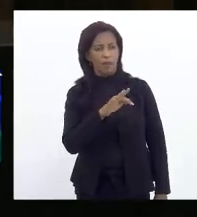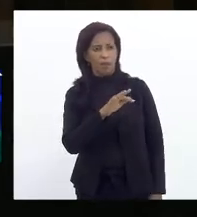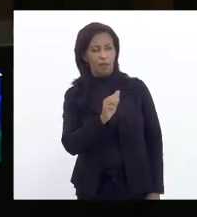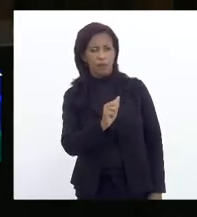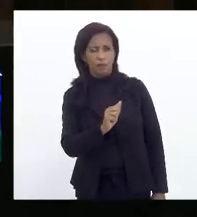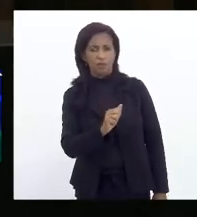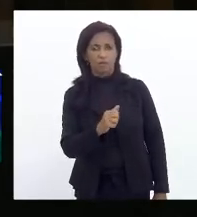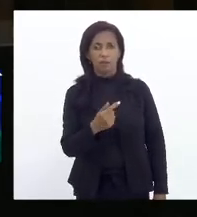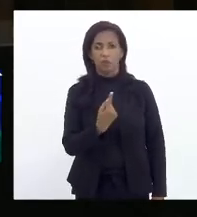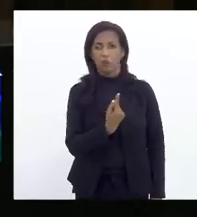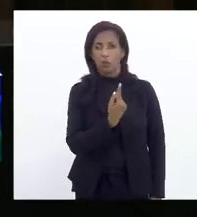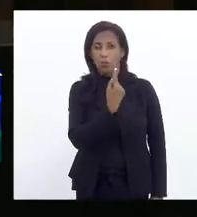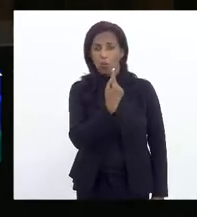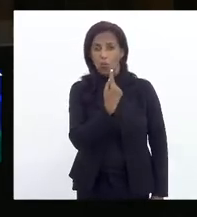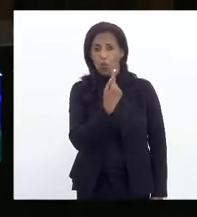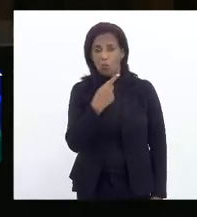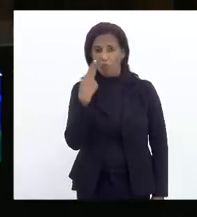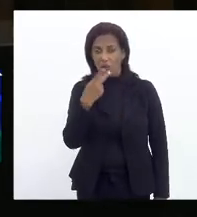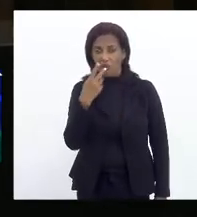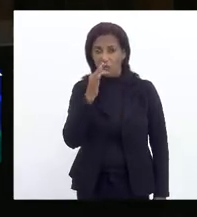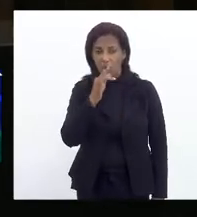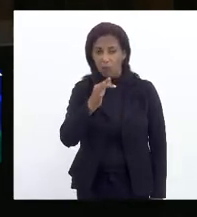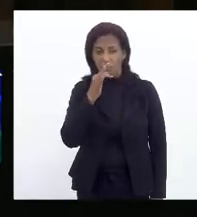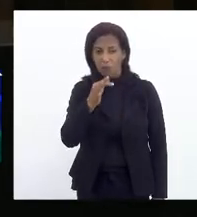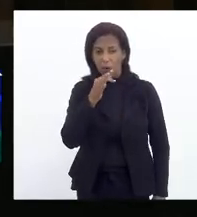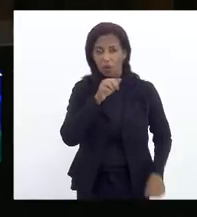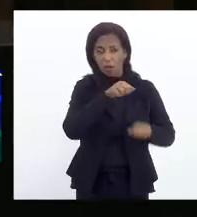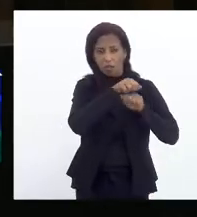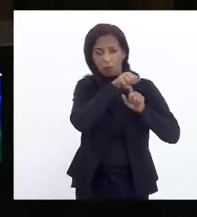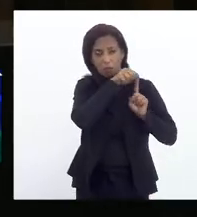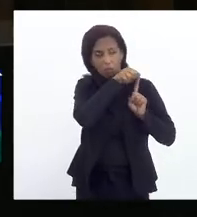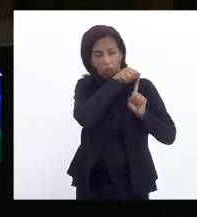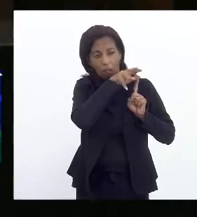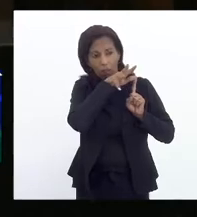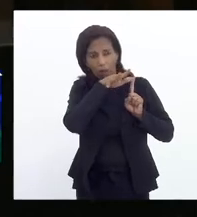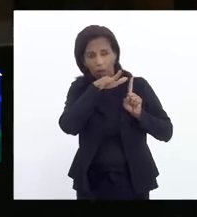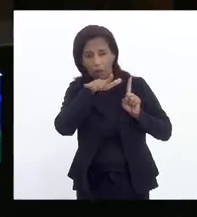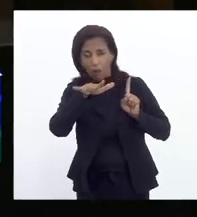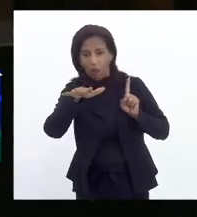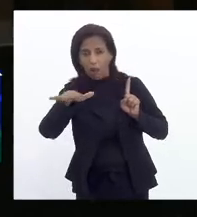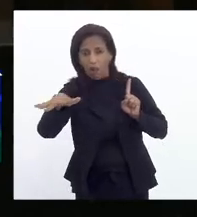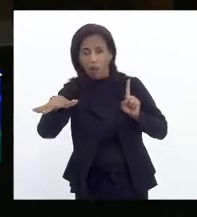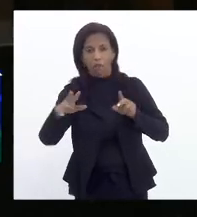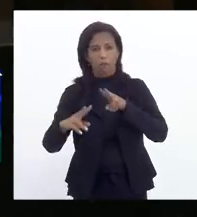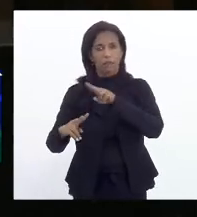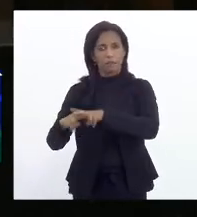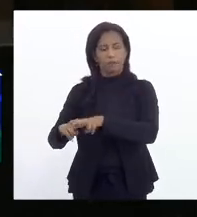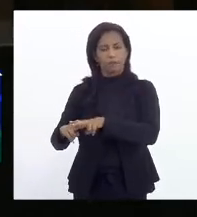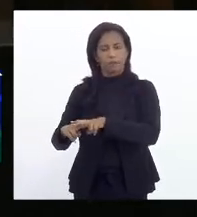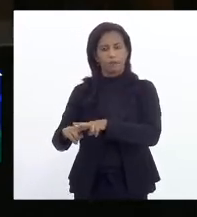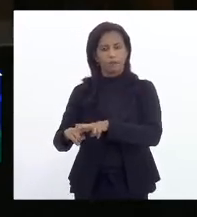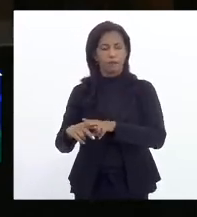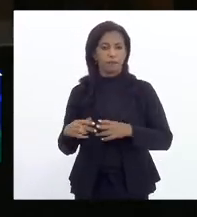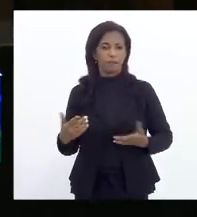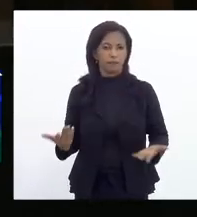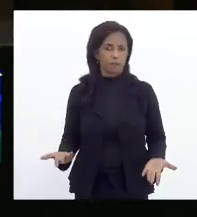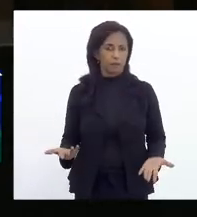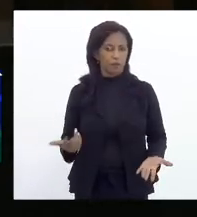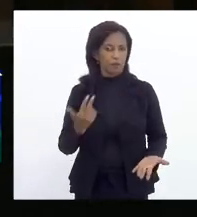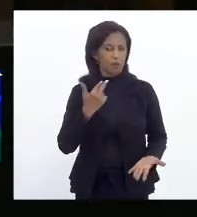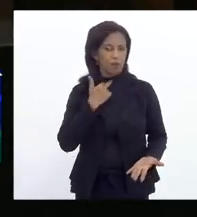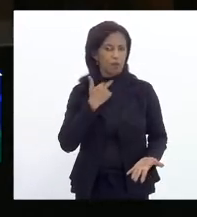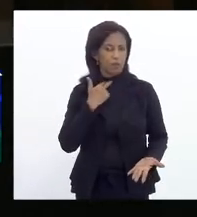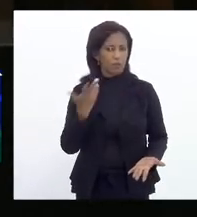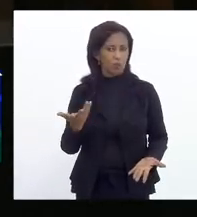Ou seja, um boato foi o suficiente para a prisão. Portanto, não